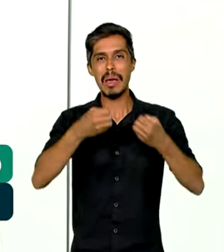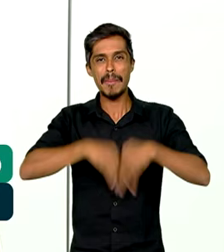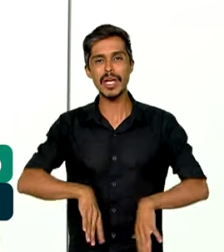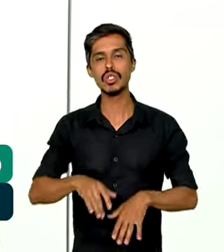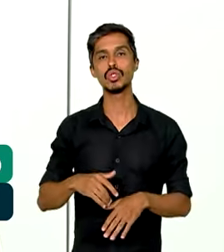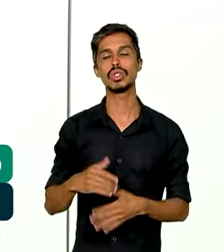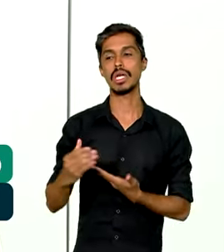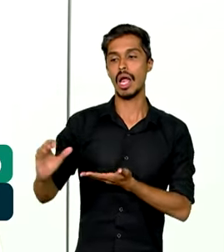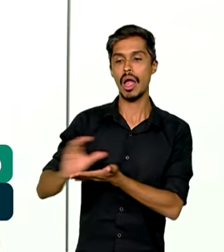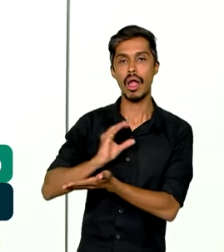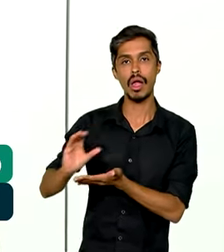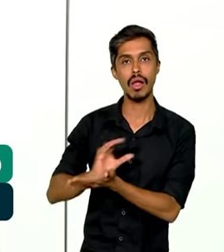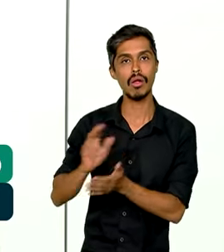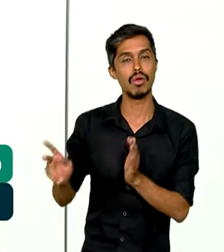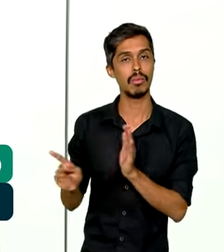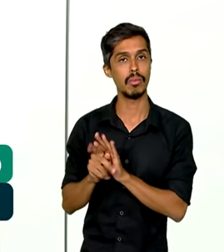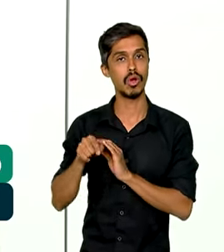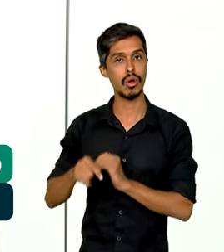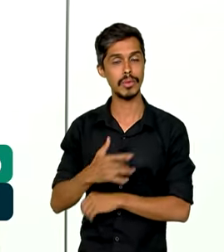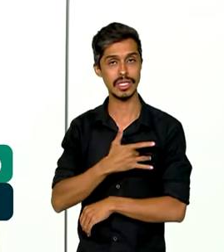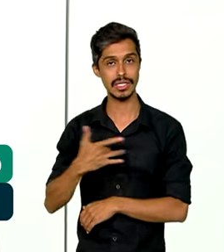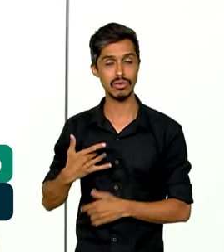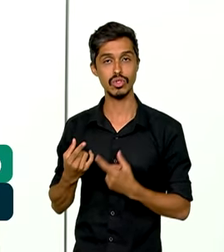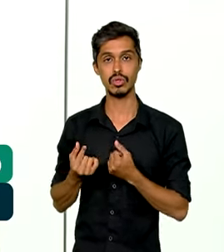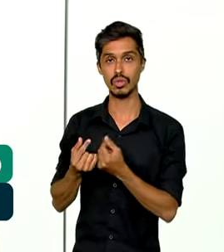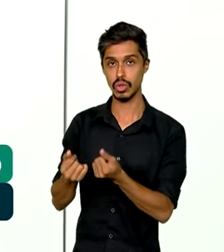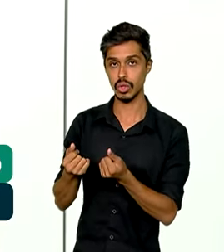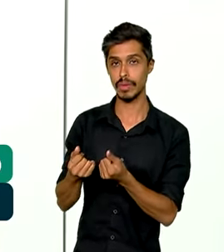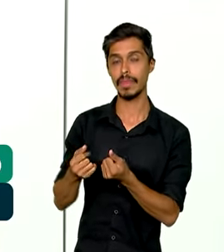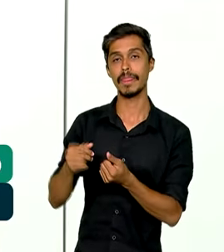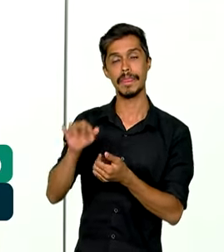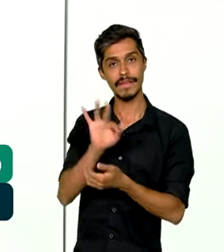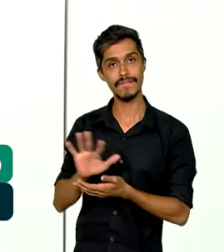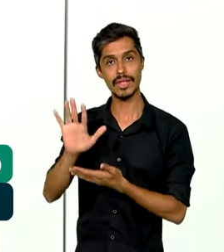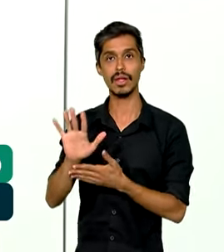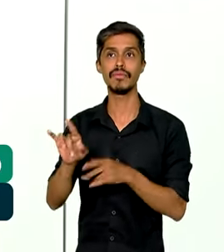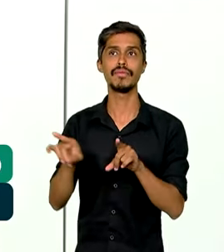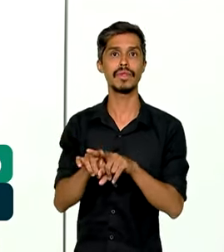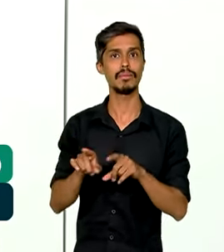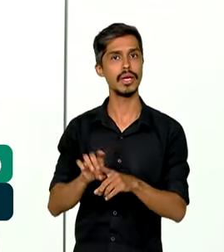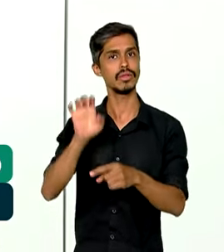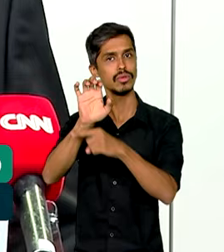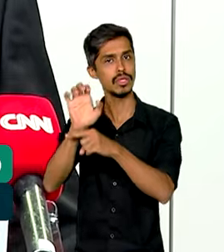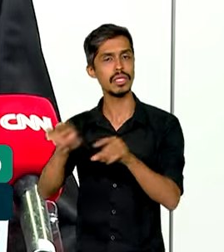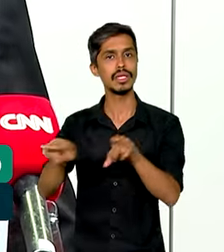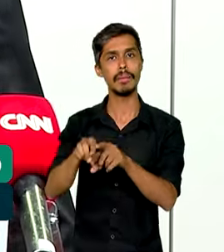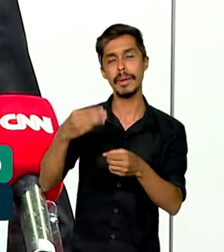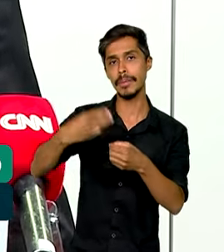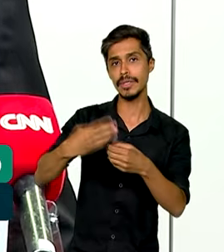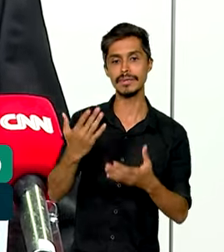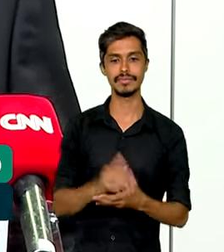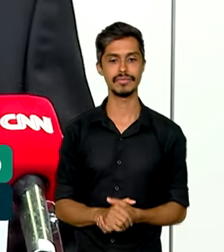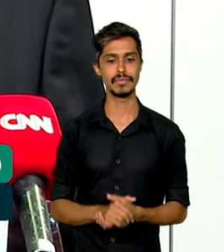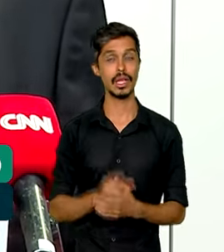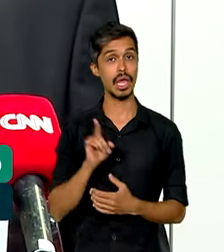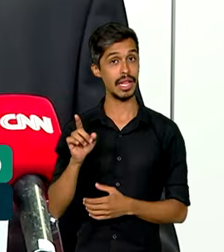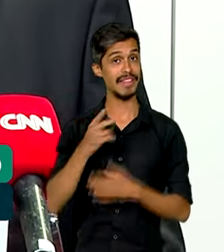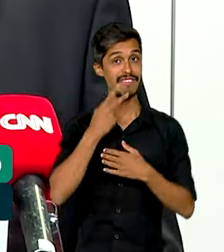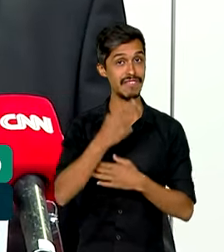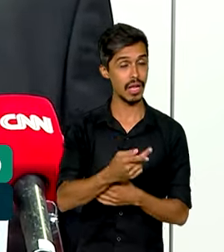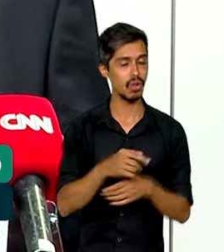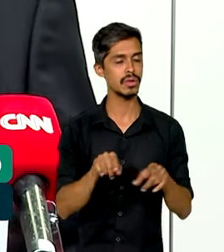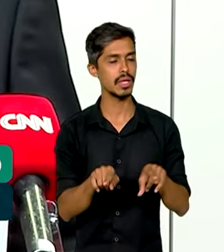a saúde financeira da União e dos estados e municípios. Segundo o ministro, a